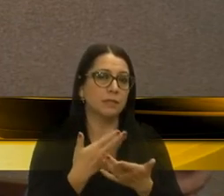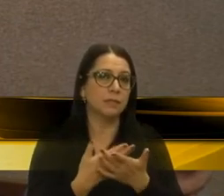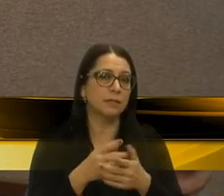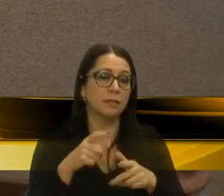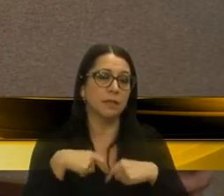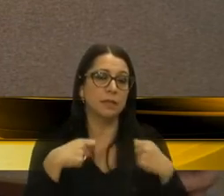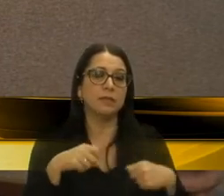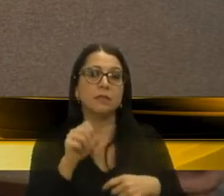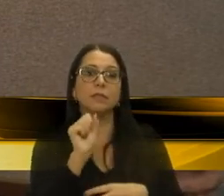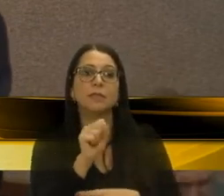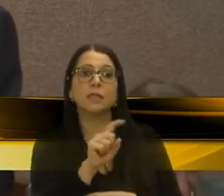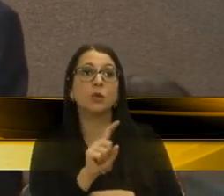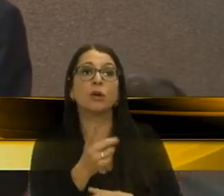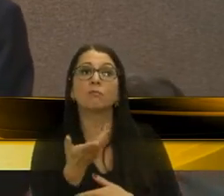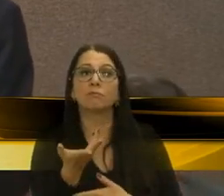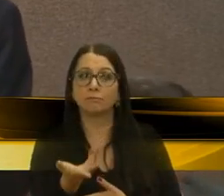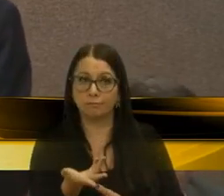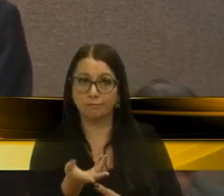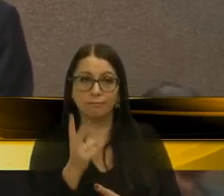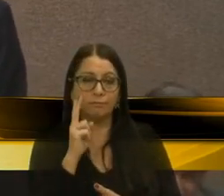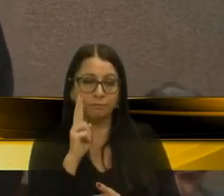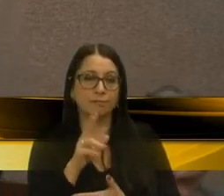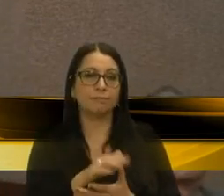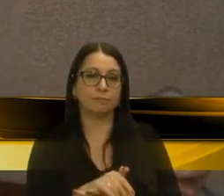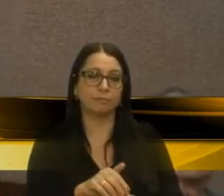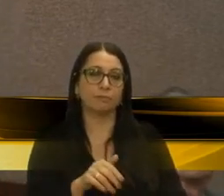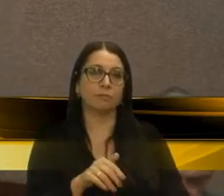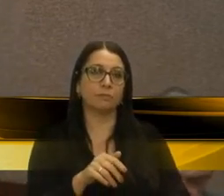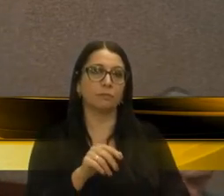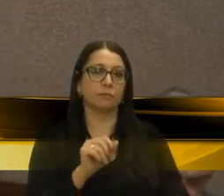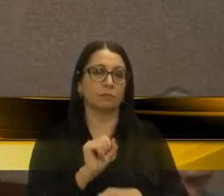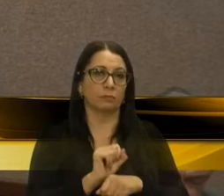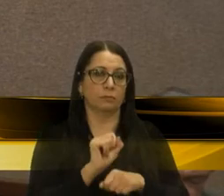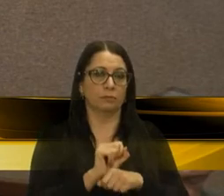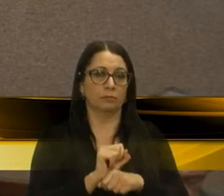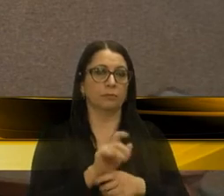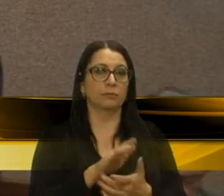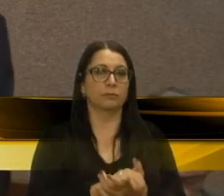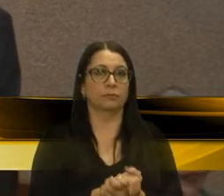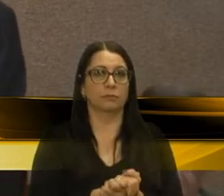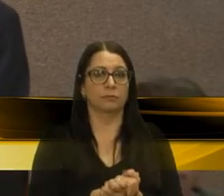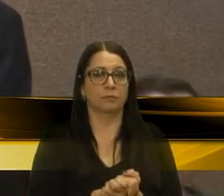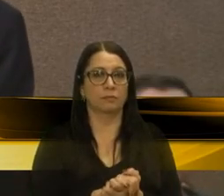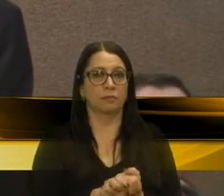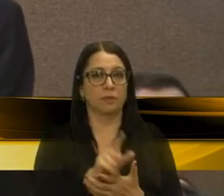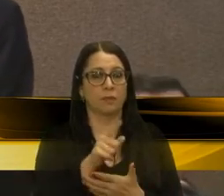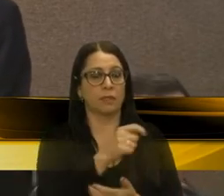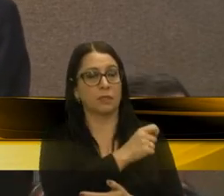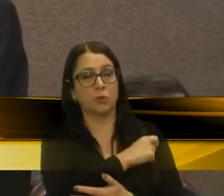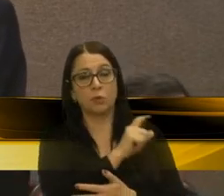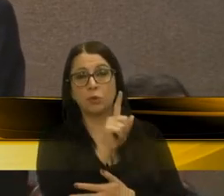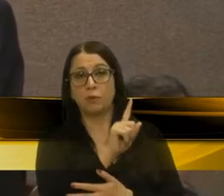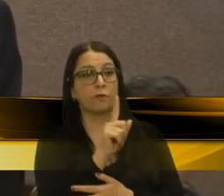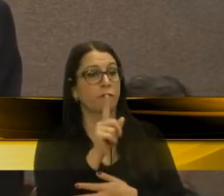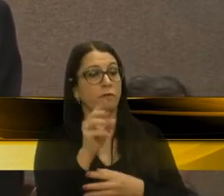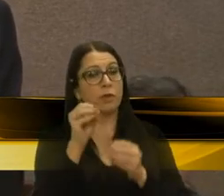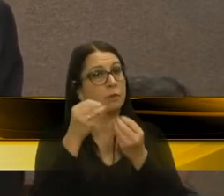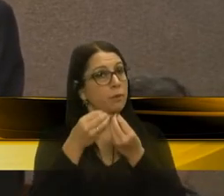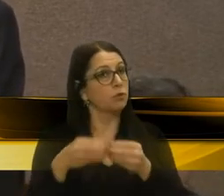ou não? Vamos ver. Então, vamos esperar que esses alunos não fiquem prejudicados,